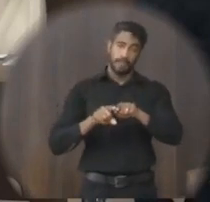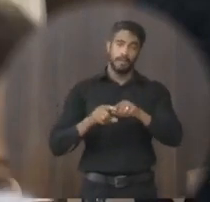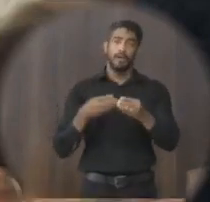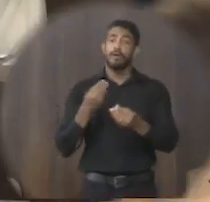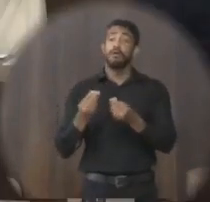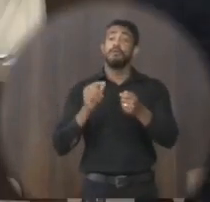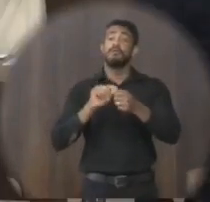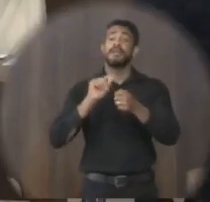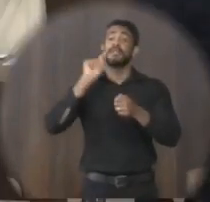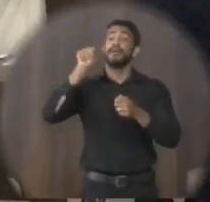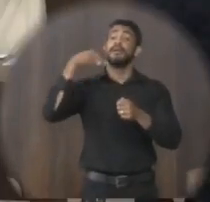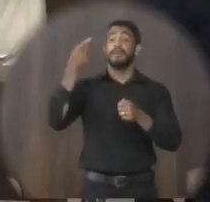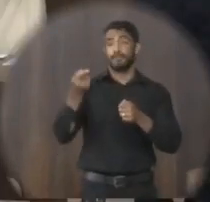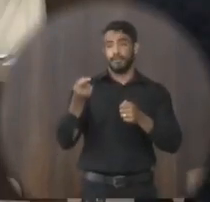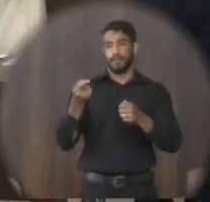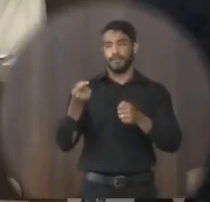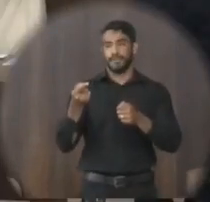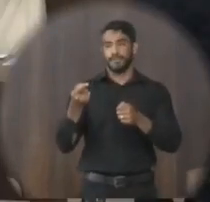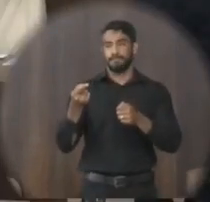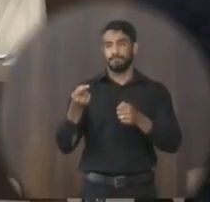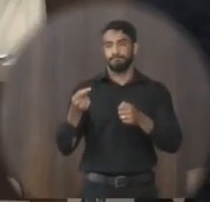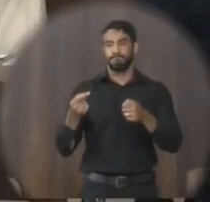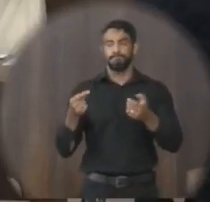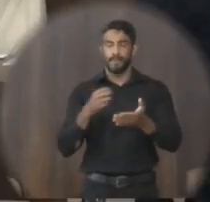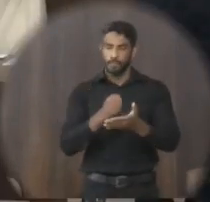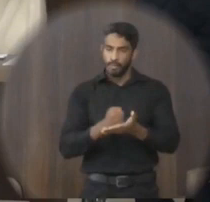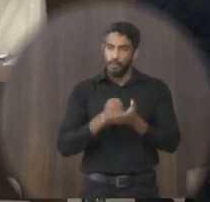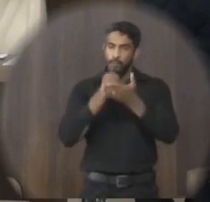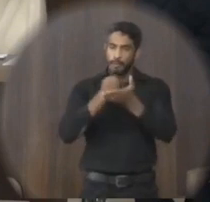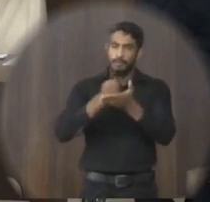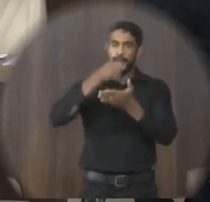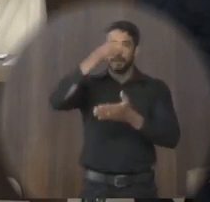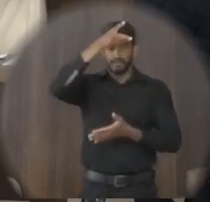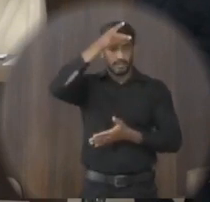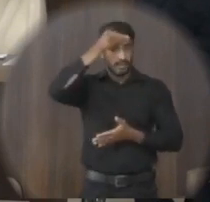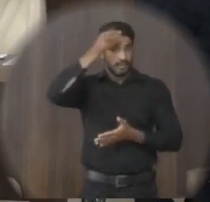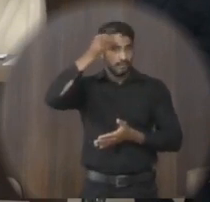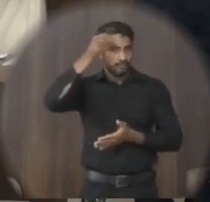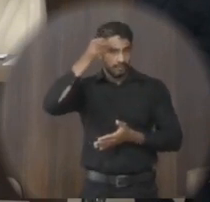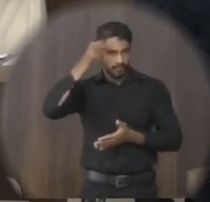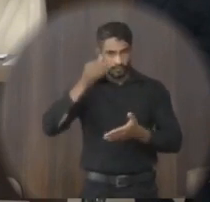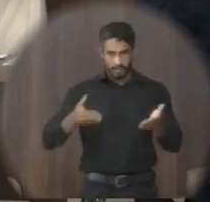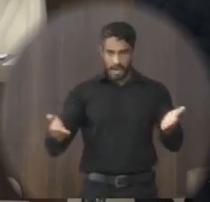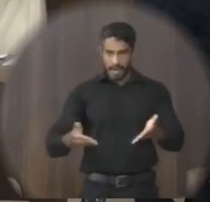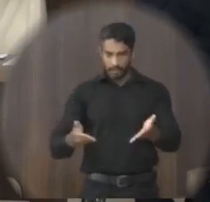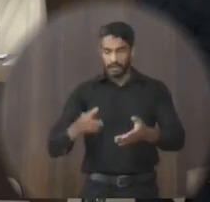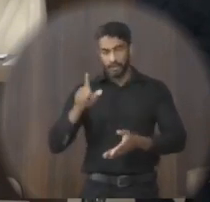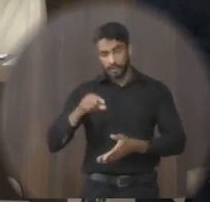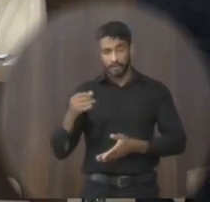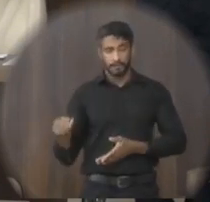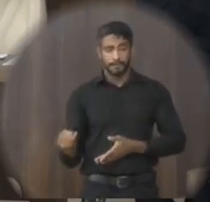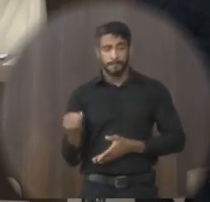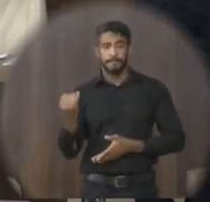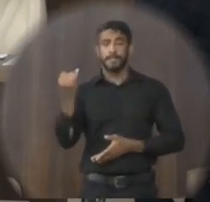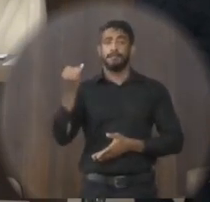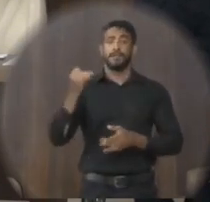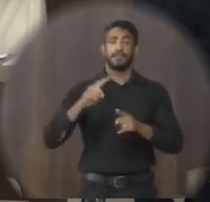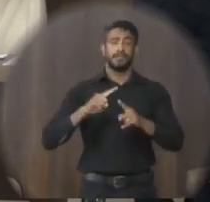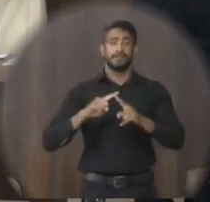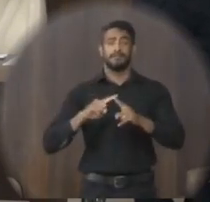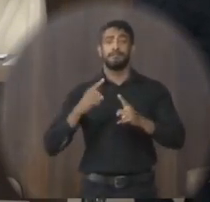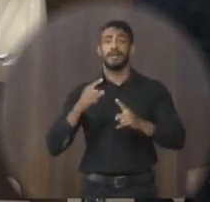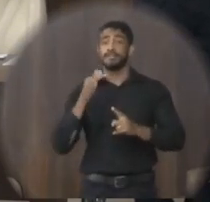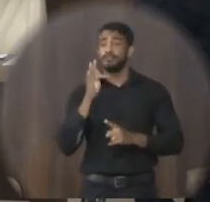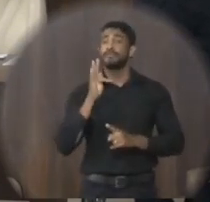que fazer depois? Então, o amparo da prefeitura agora é importante, mas será mais